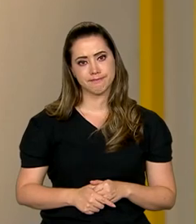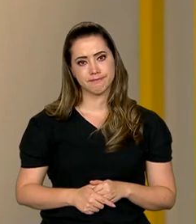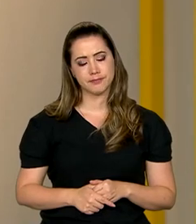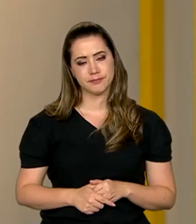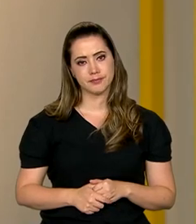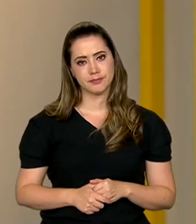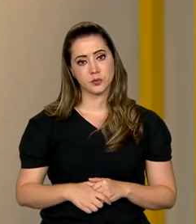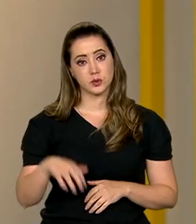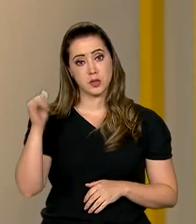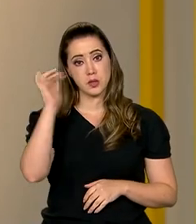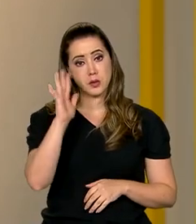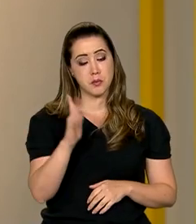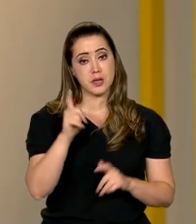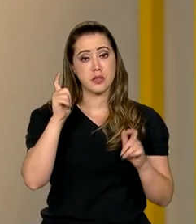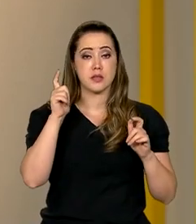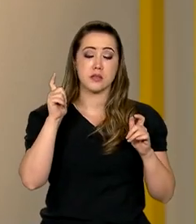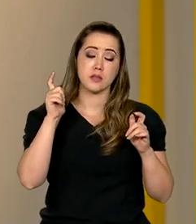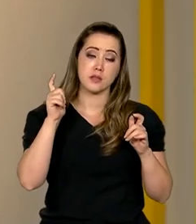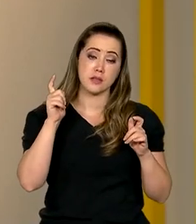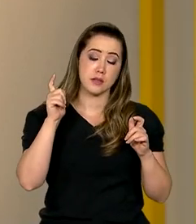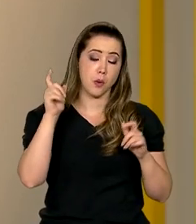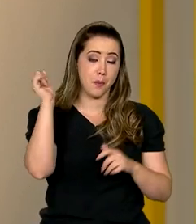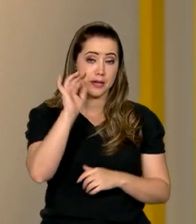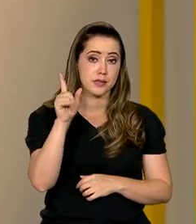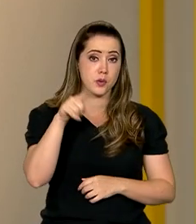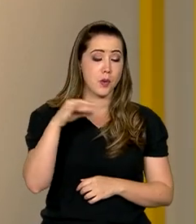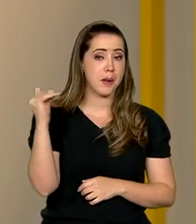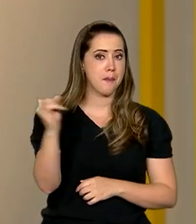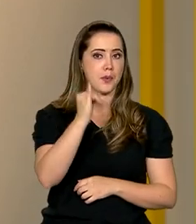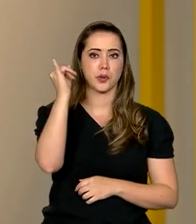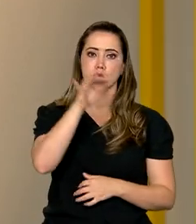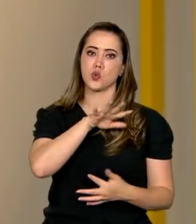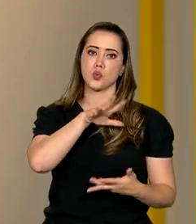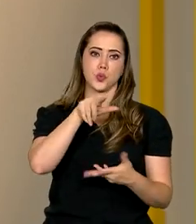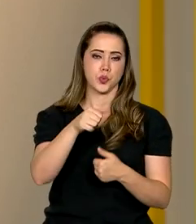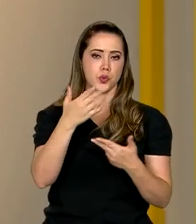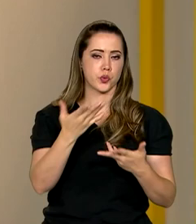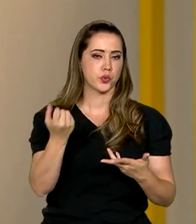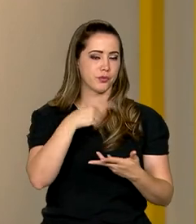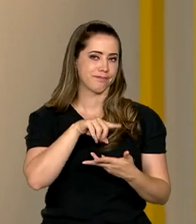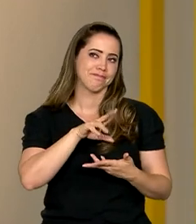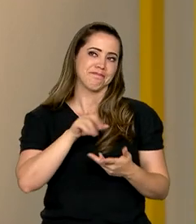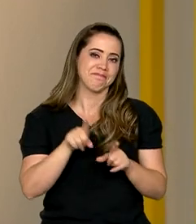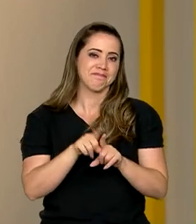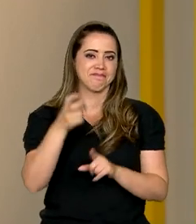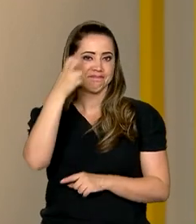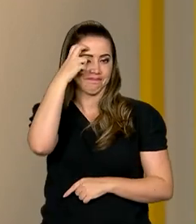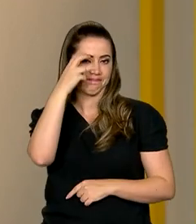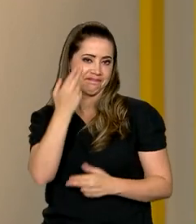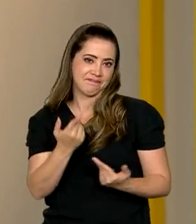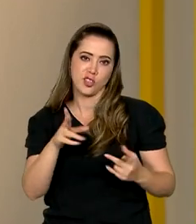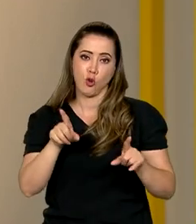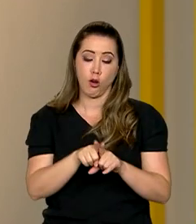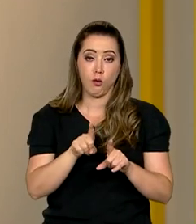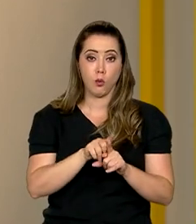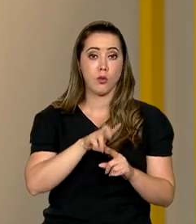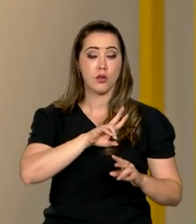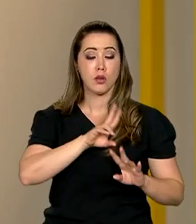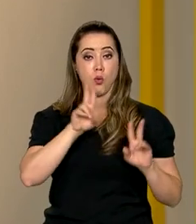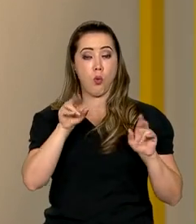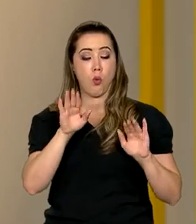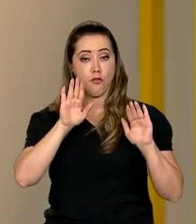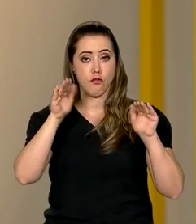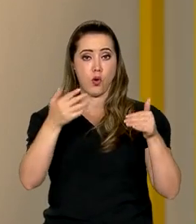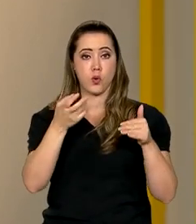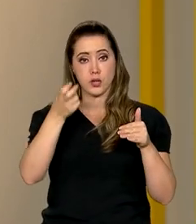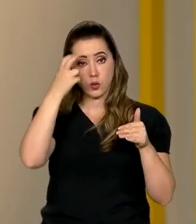O Brasil é um expoente em vários aspectos no mundo e na cultura não é diferente. Dentro desse último aspecto